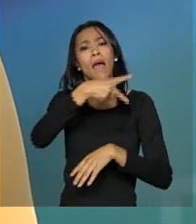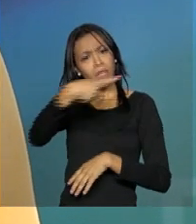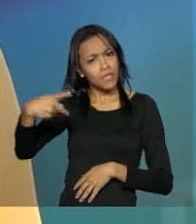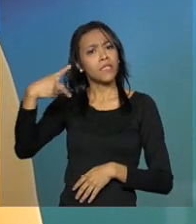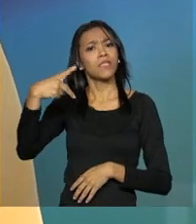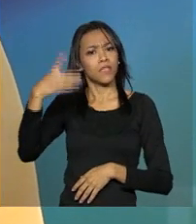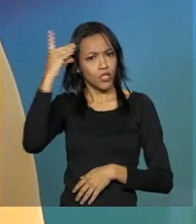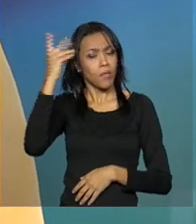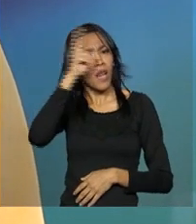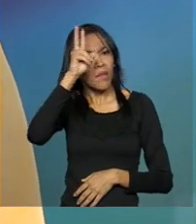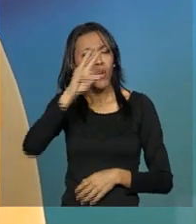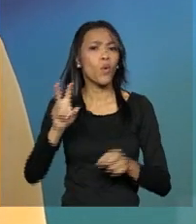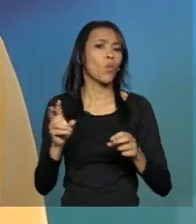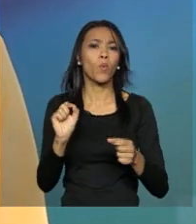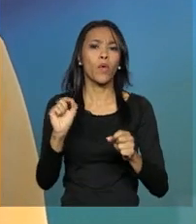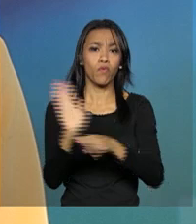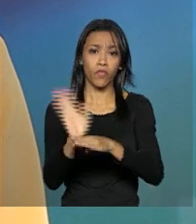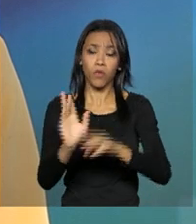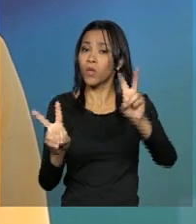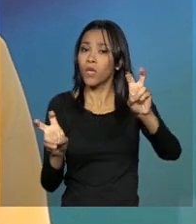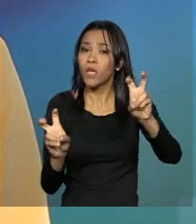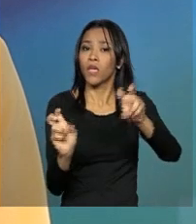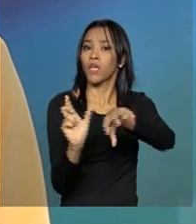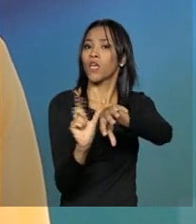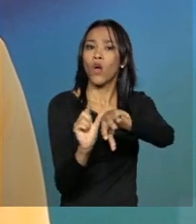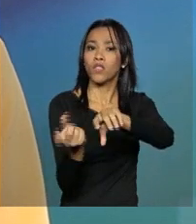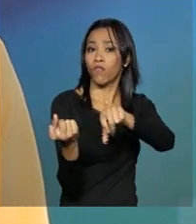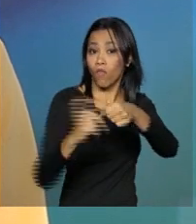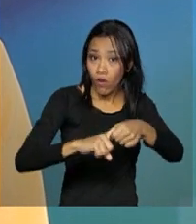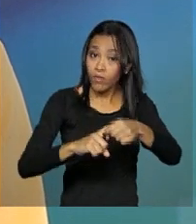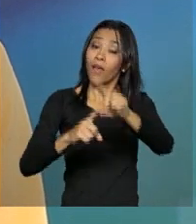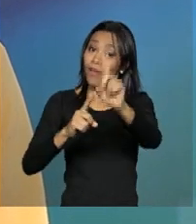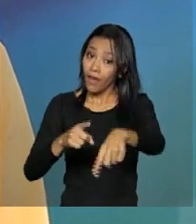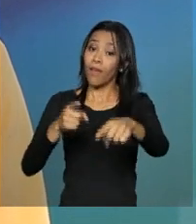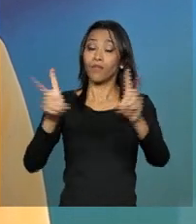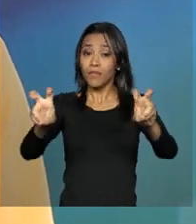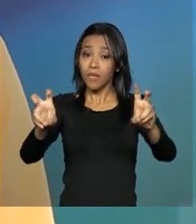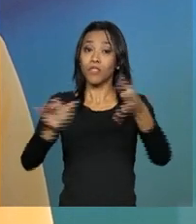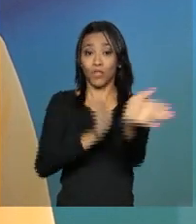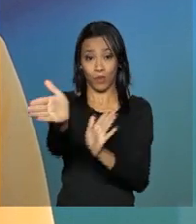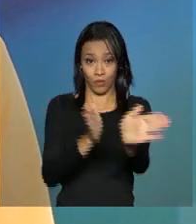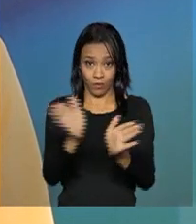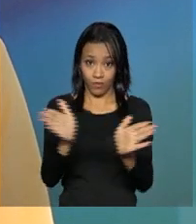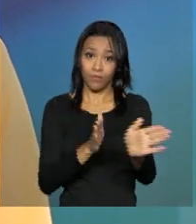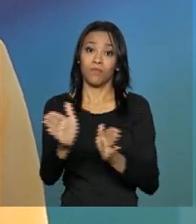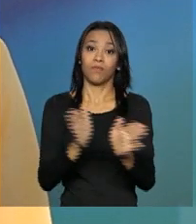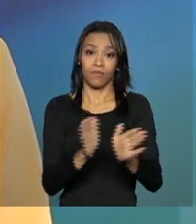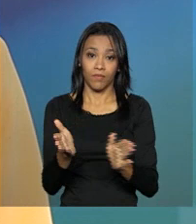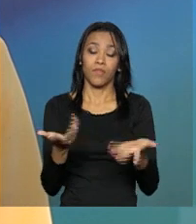Que Horas Ela Volta, que trata de inclusão social e acesso à educação. Que é a história de uma